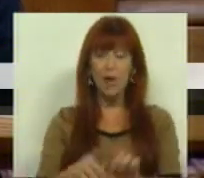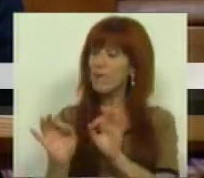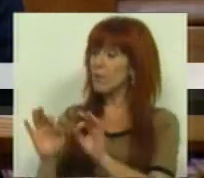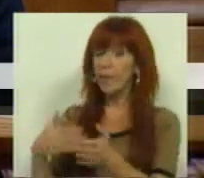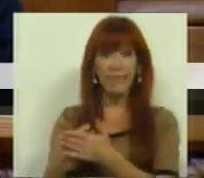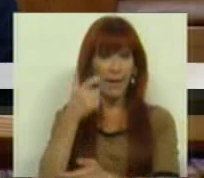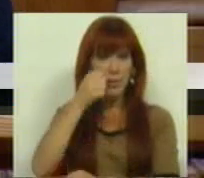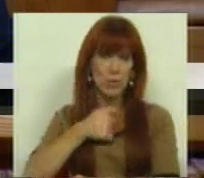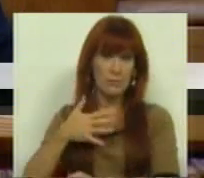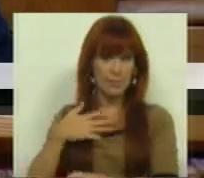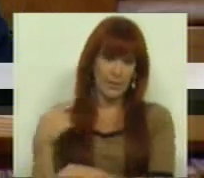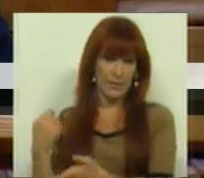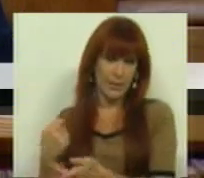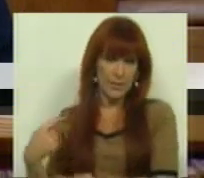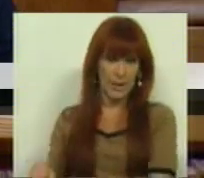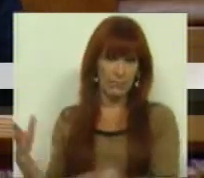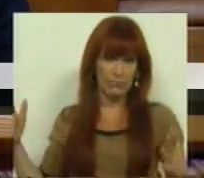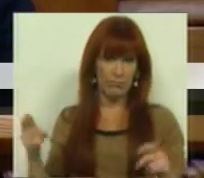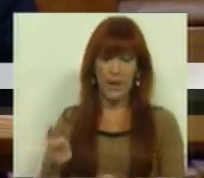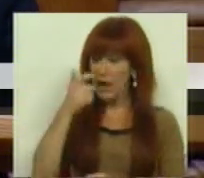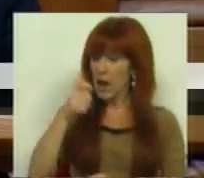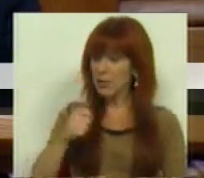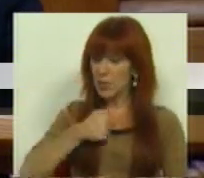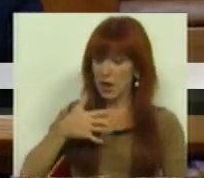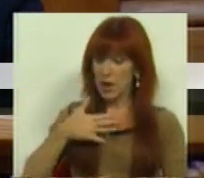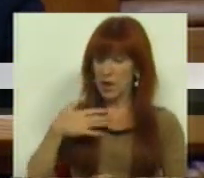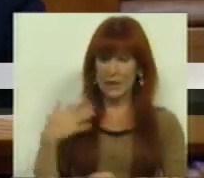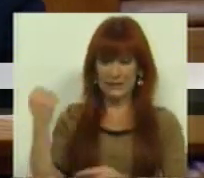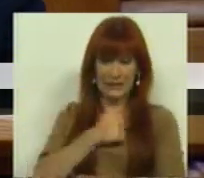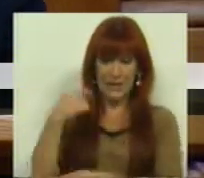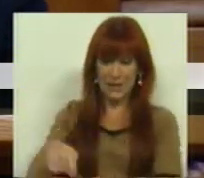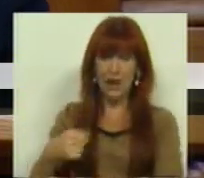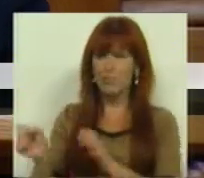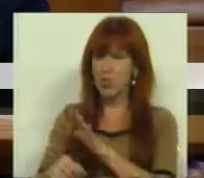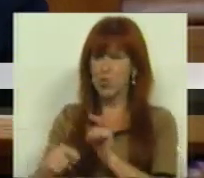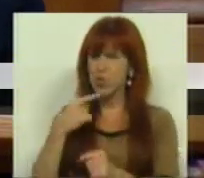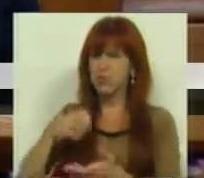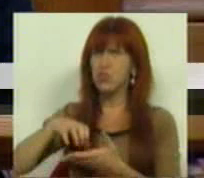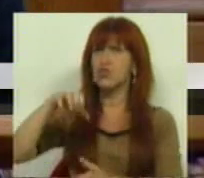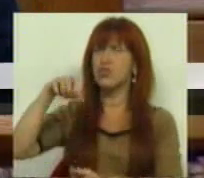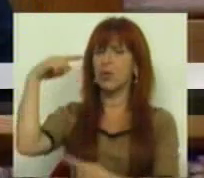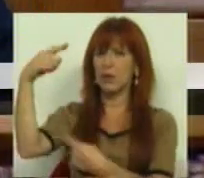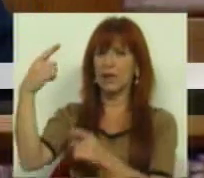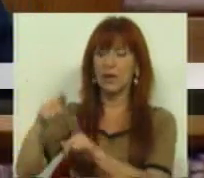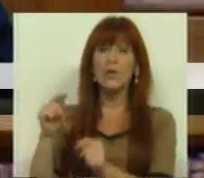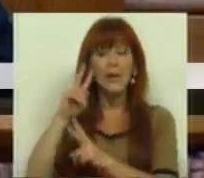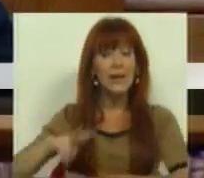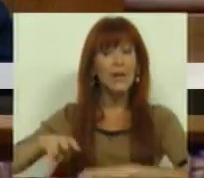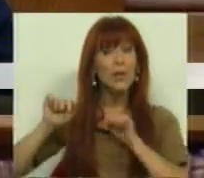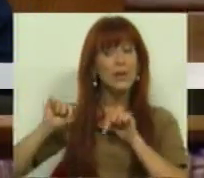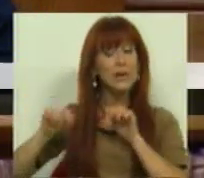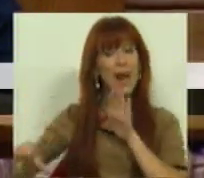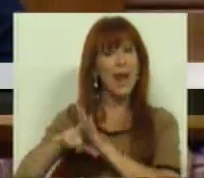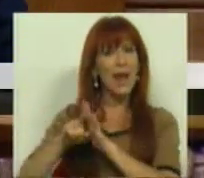favor dos arrendatários. E nos arrendatários estão muitos fundos imobiliários que encontram